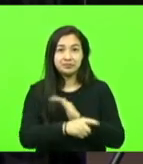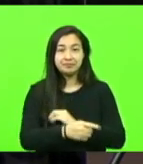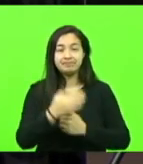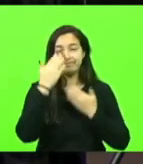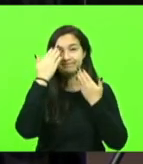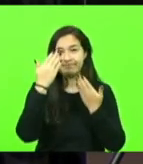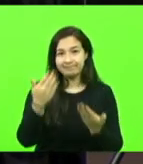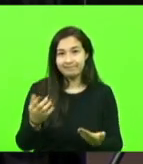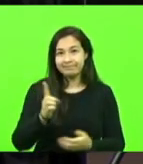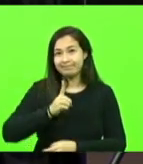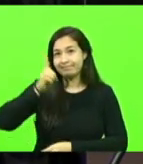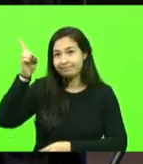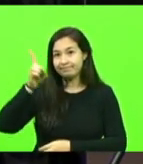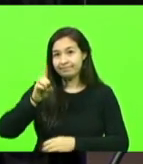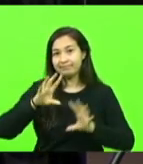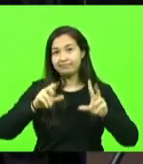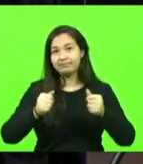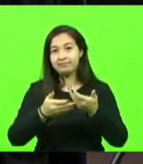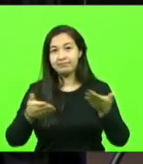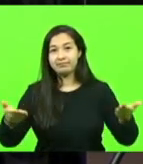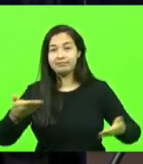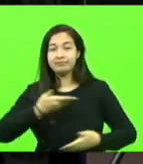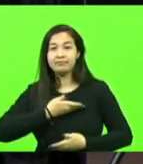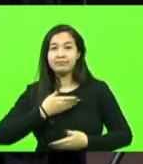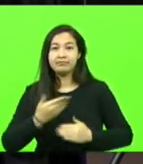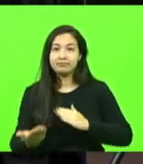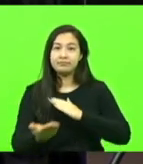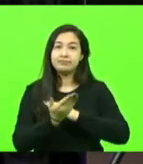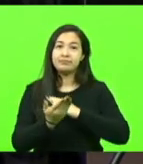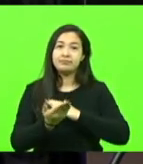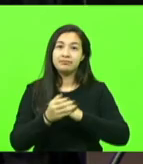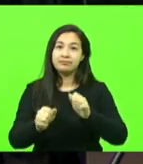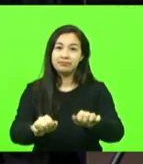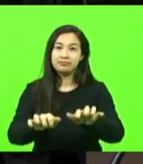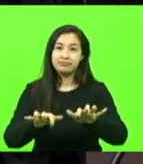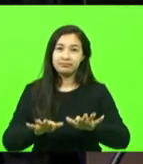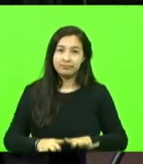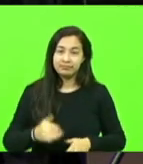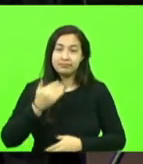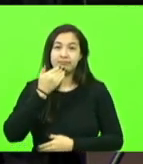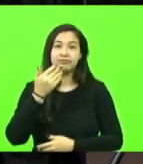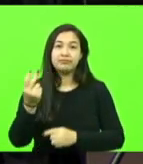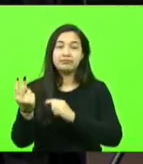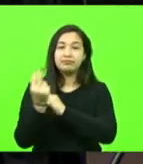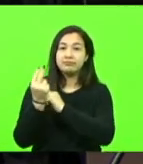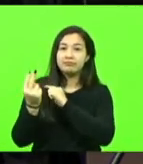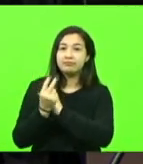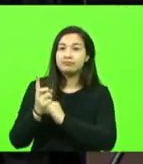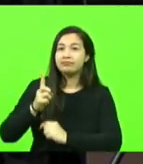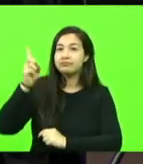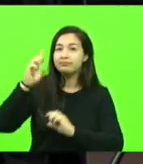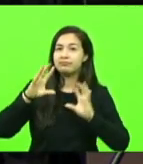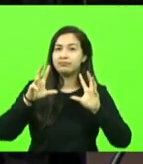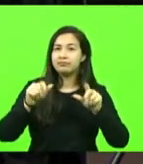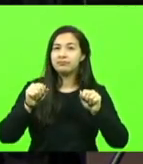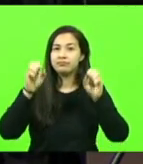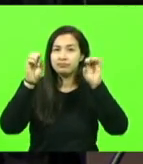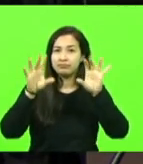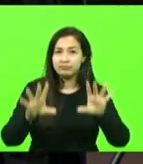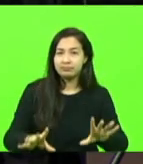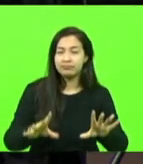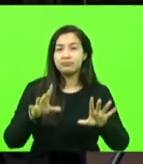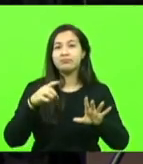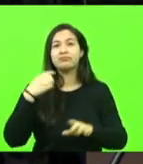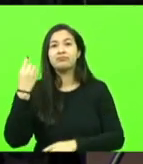Agradecendo a Deus, a todos os colegas que nos ajudaram a fazer a sessão, e pedindo a proteção de Deus a todos os deputados que, como eu, caímos no